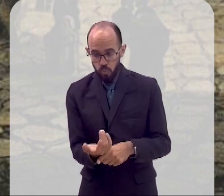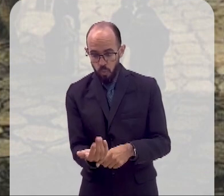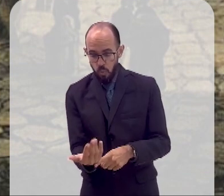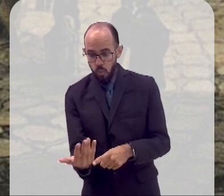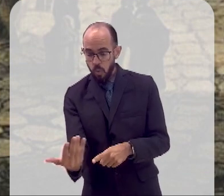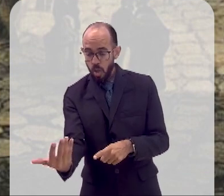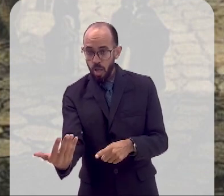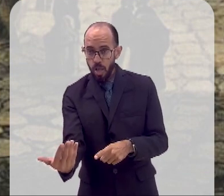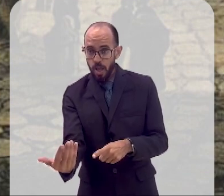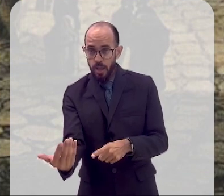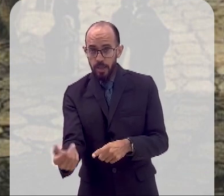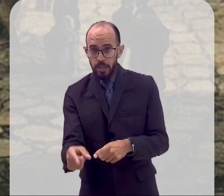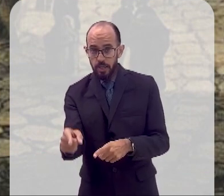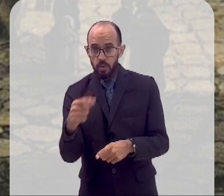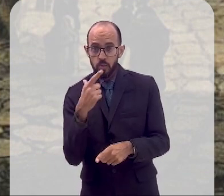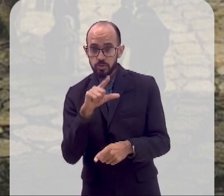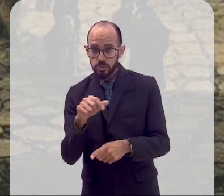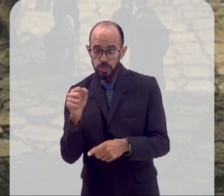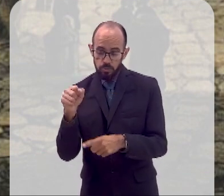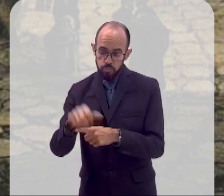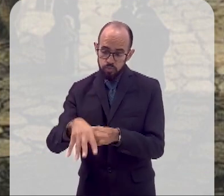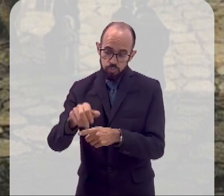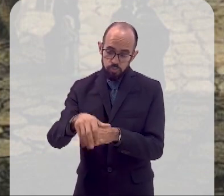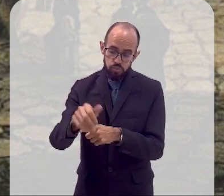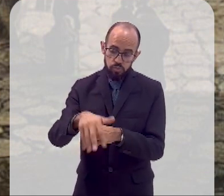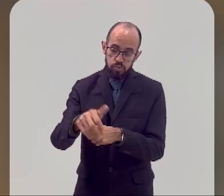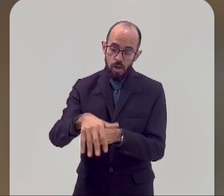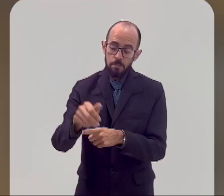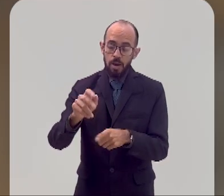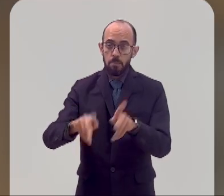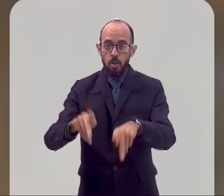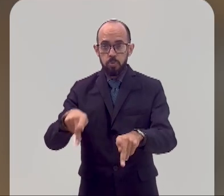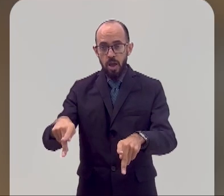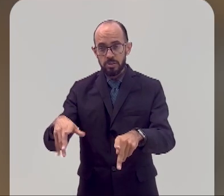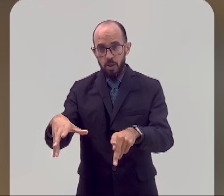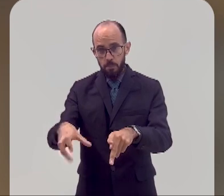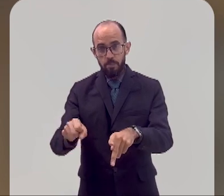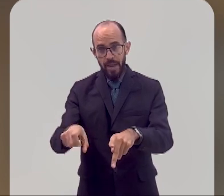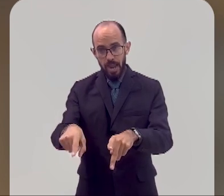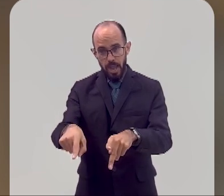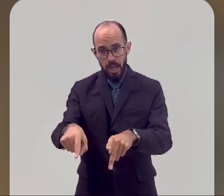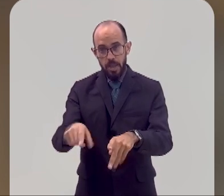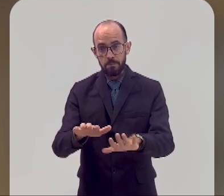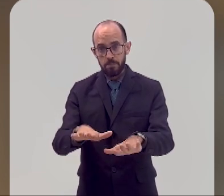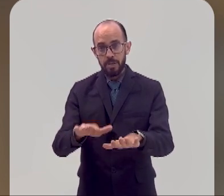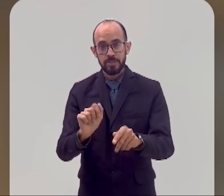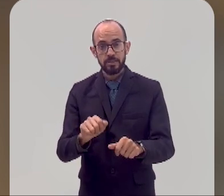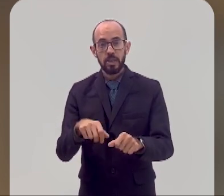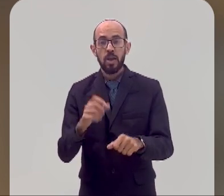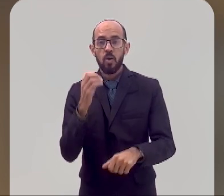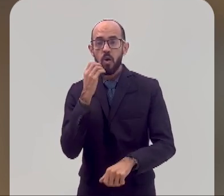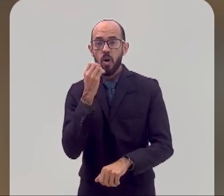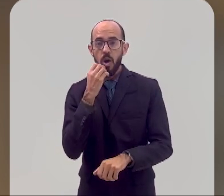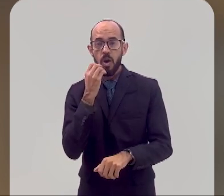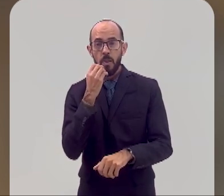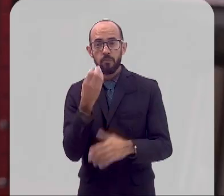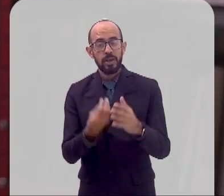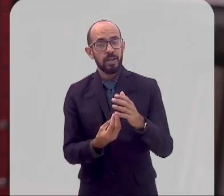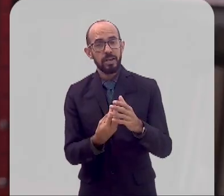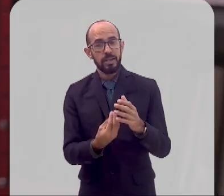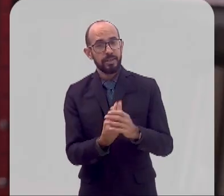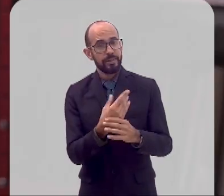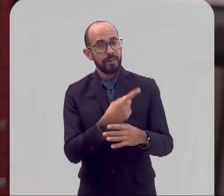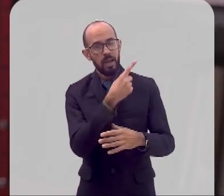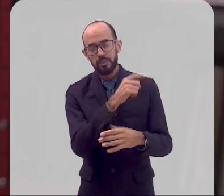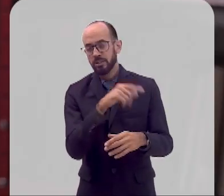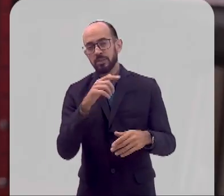chafariz e desse chafariz jorrar água para as pessoas pegarem. E, obviamente, essa água jorrava, vinha direto na nascente,